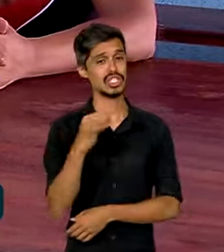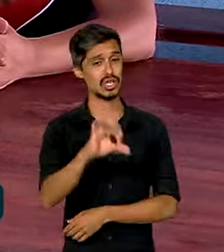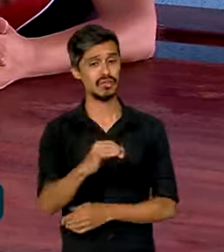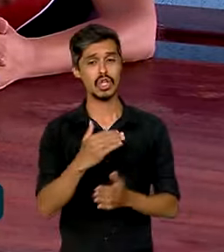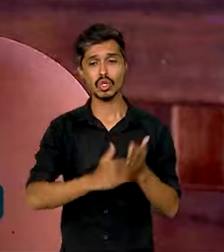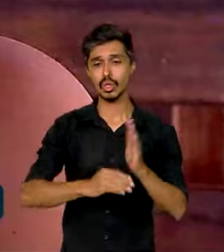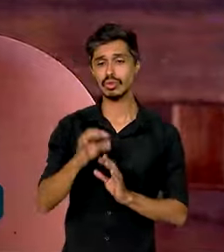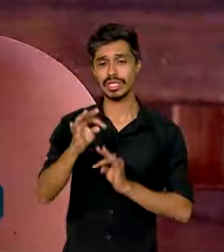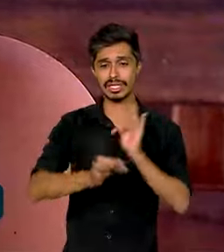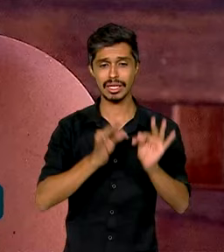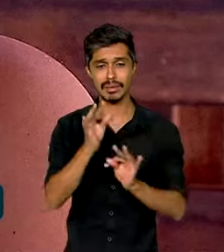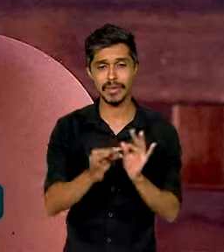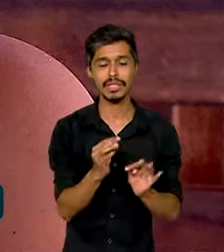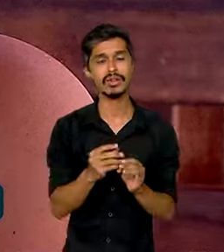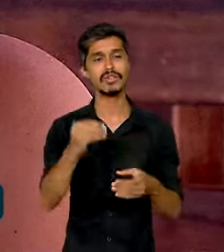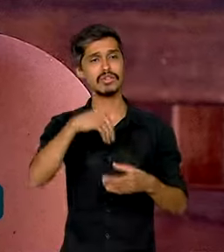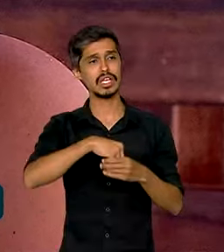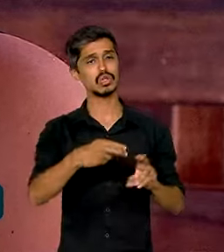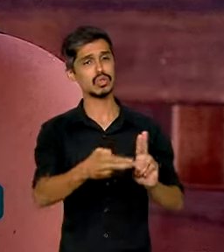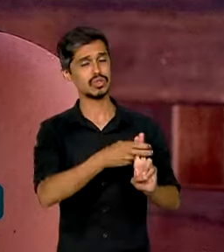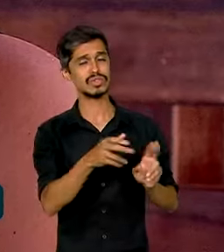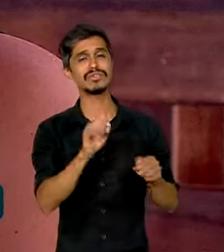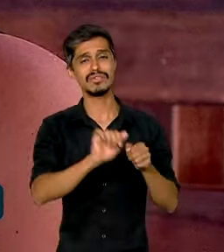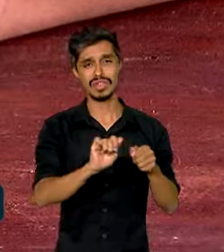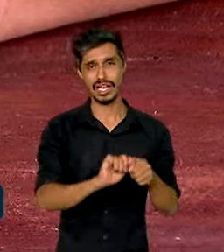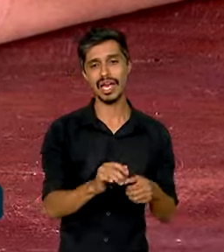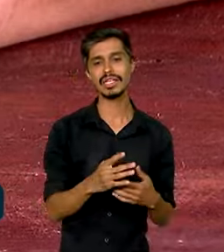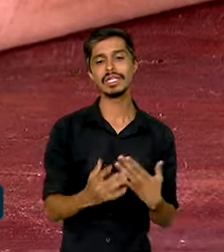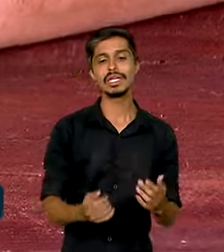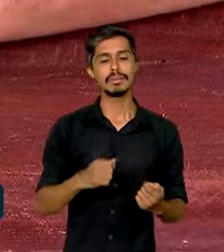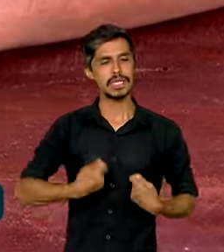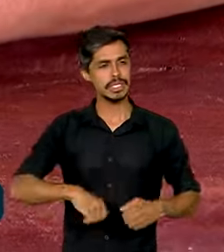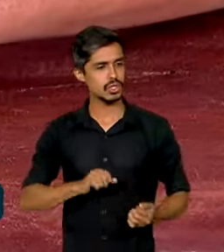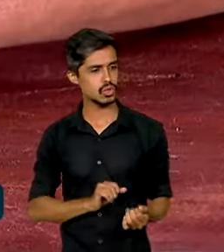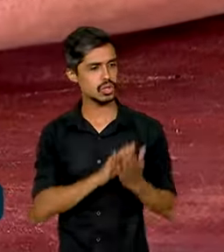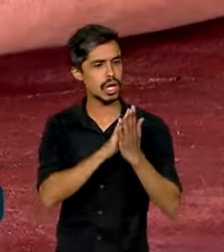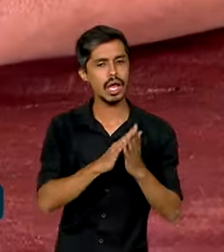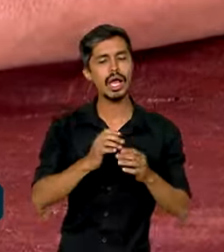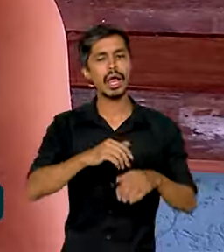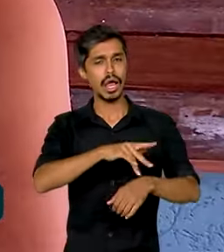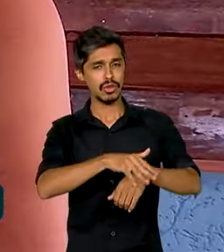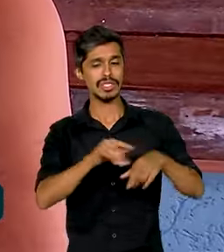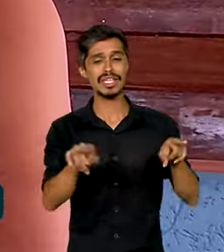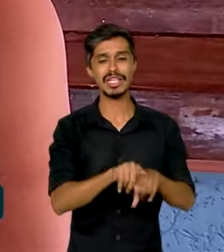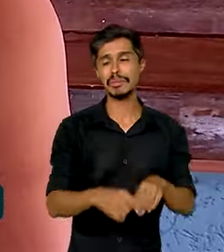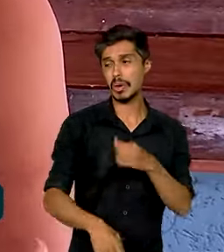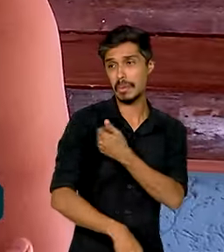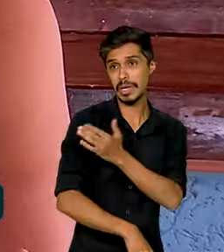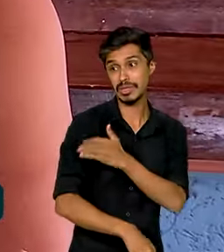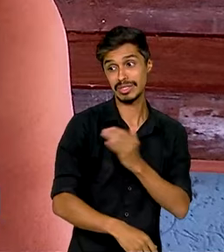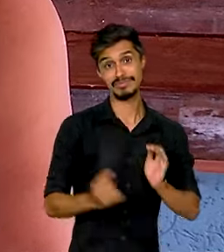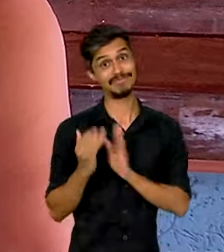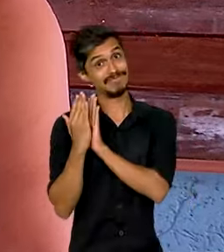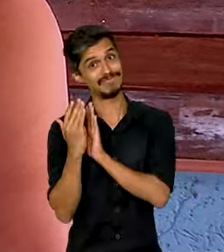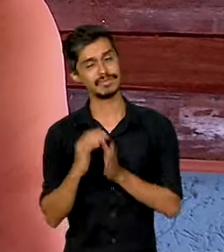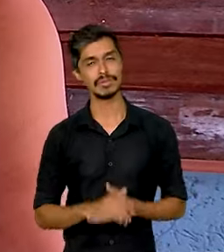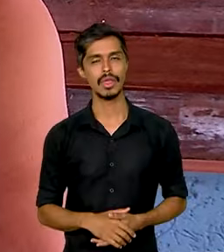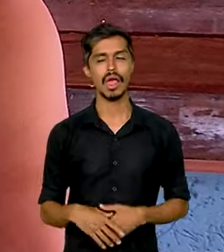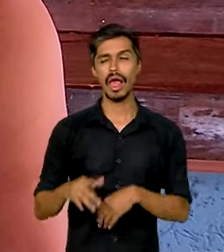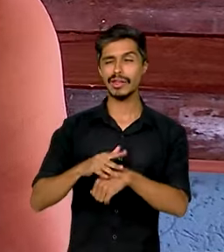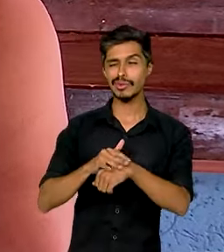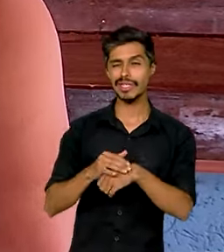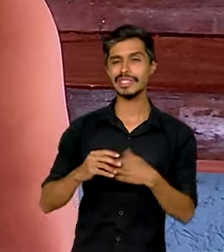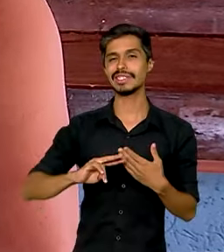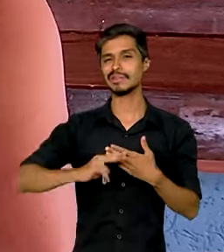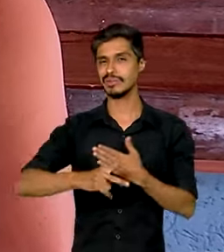é feito pelo SUS. Para ela, é preciso enfrentar a doença e o preconceito. É uma doença que ela te deixa com